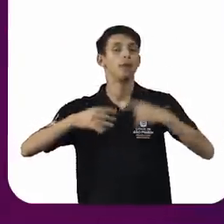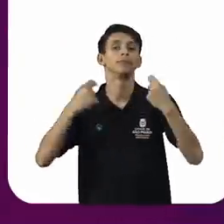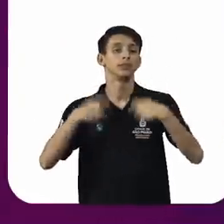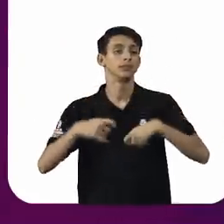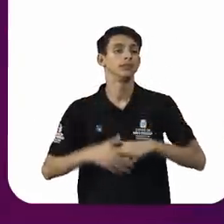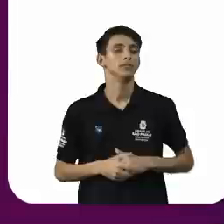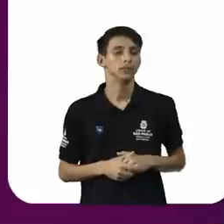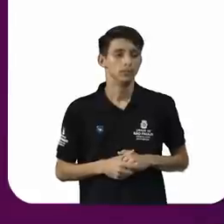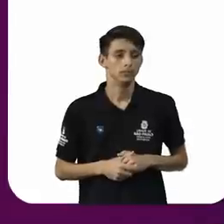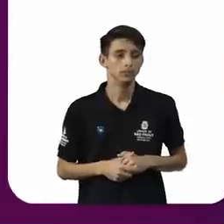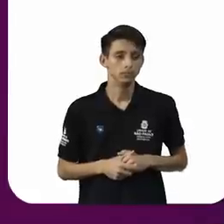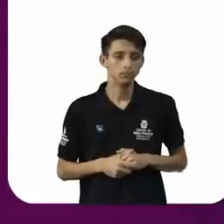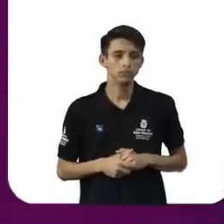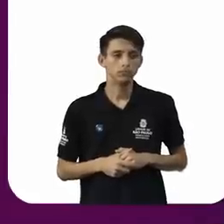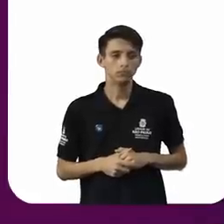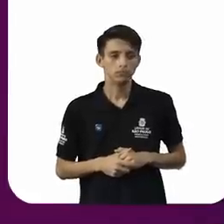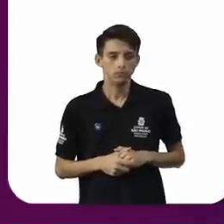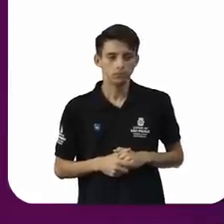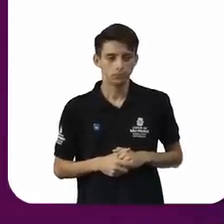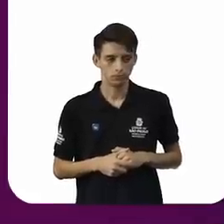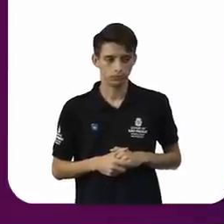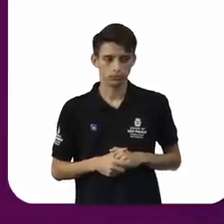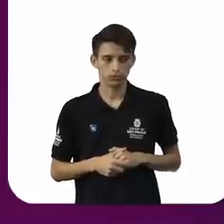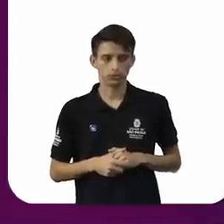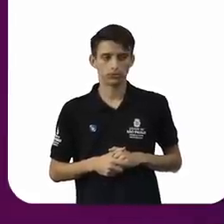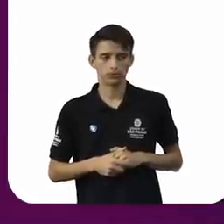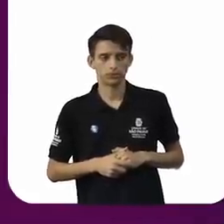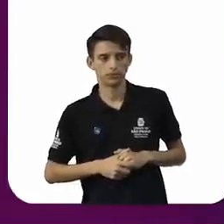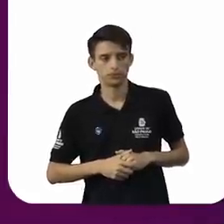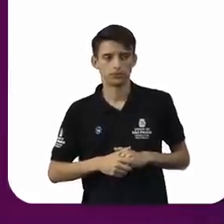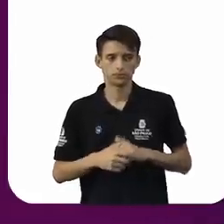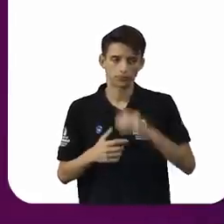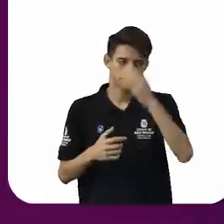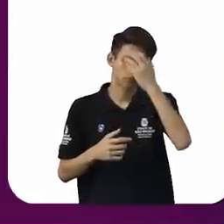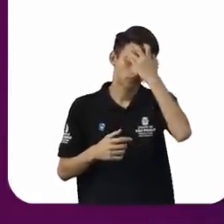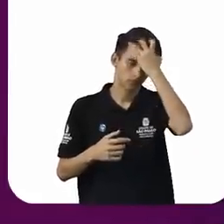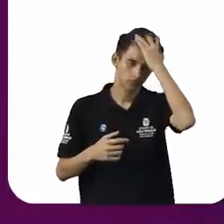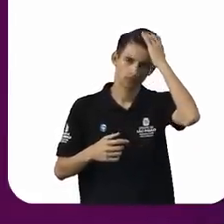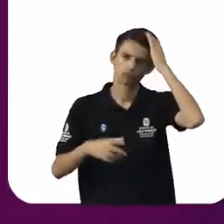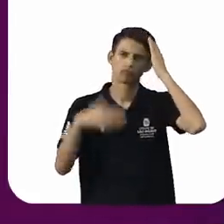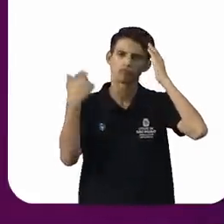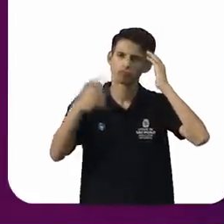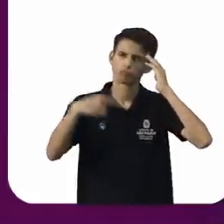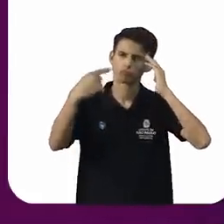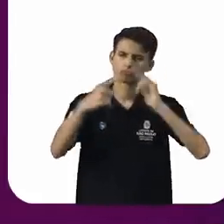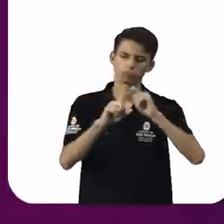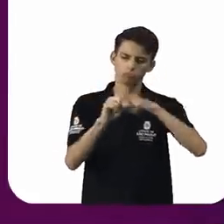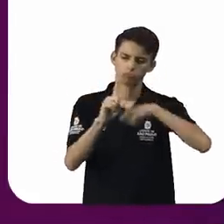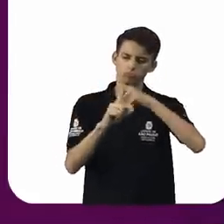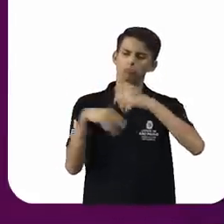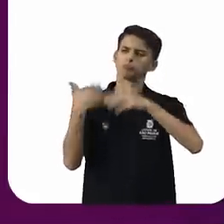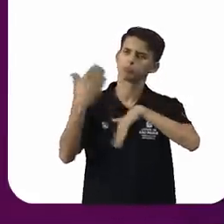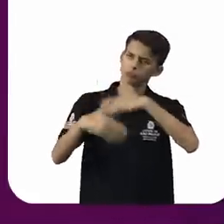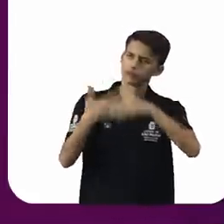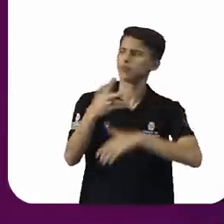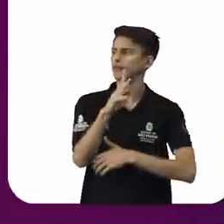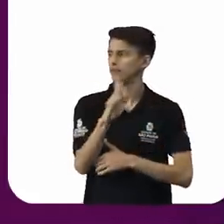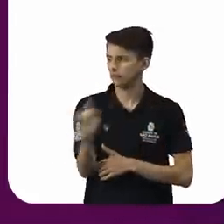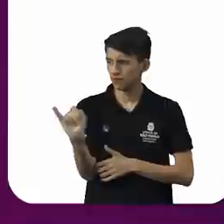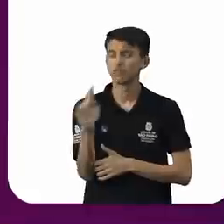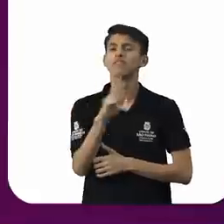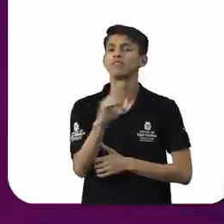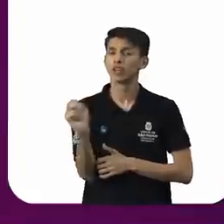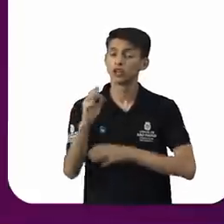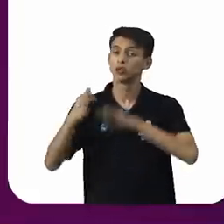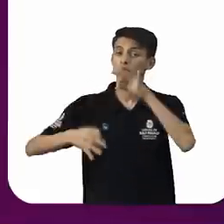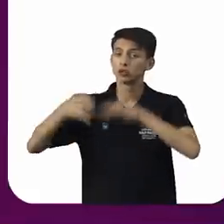eu acredito que nos próximos meses o Supremo deverá julgar uma ação